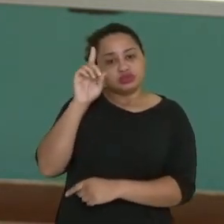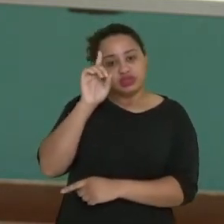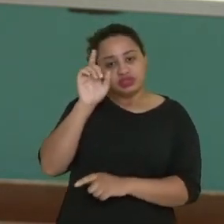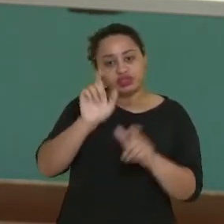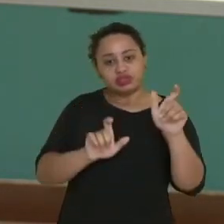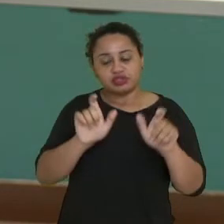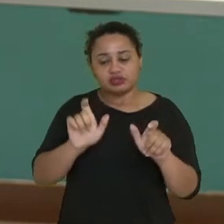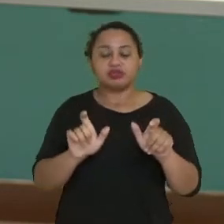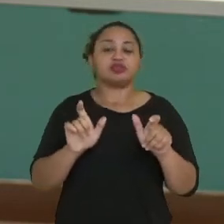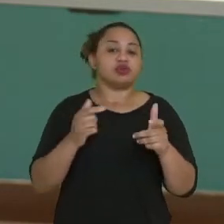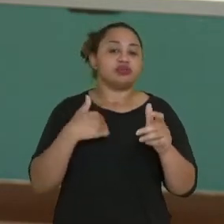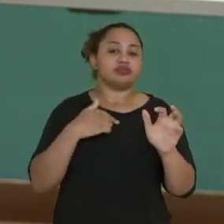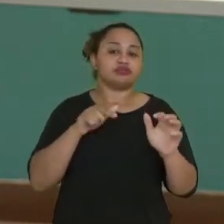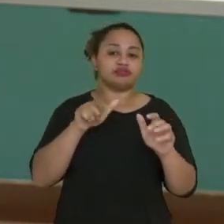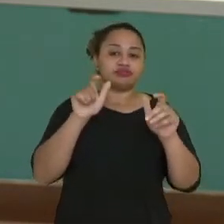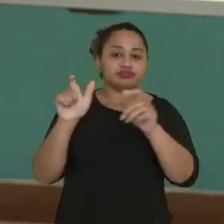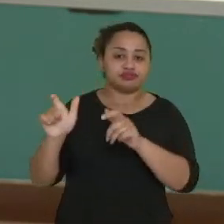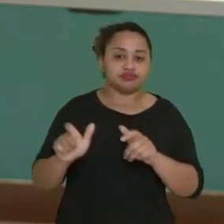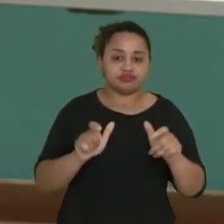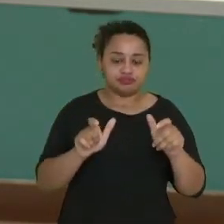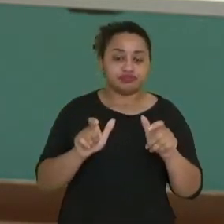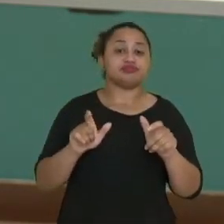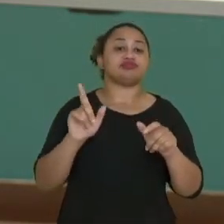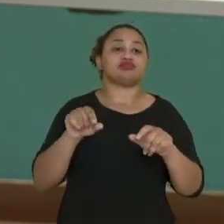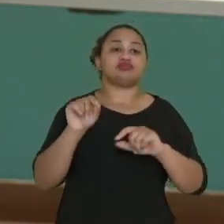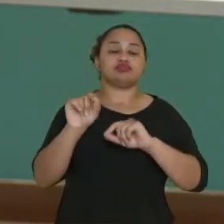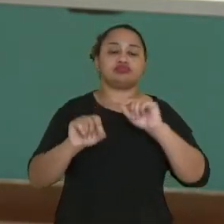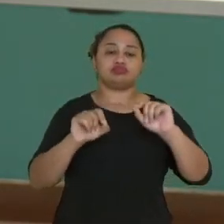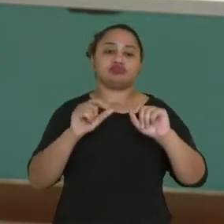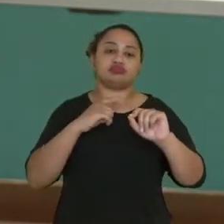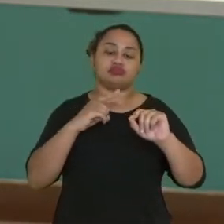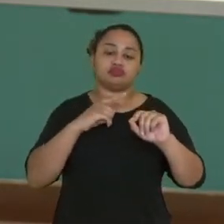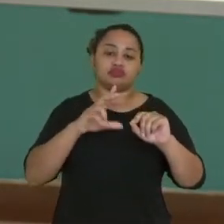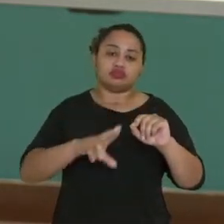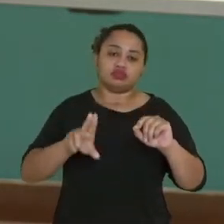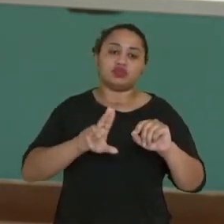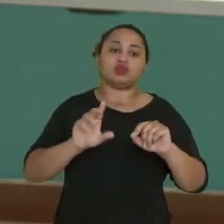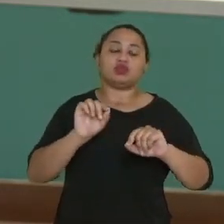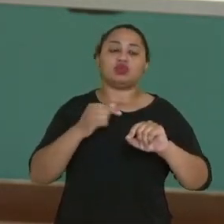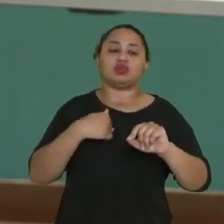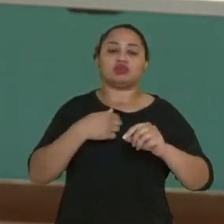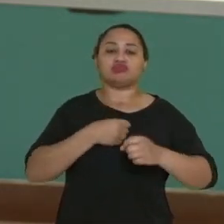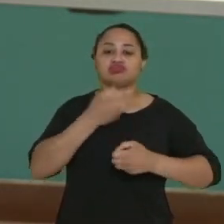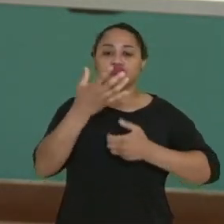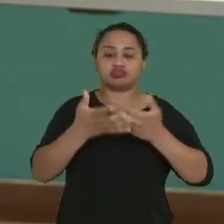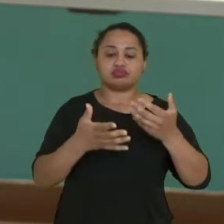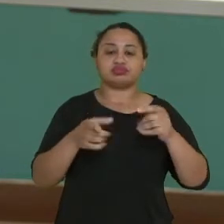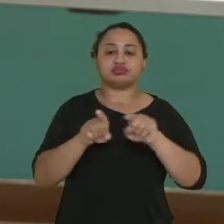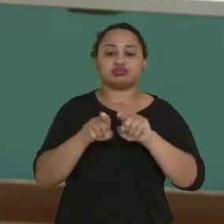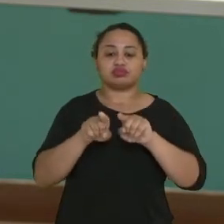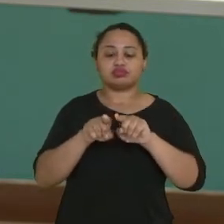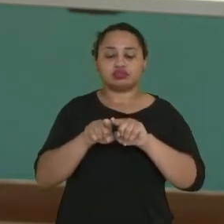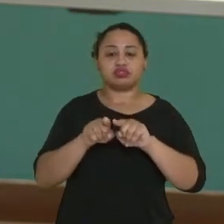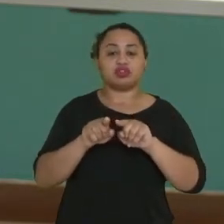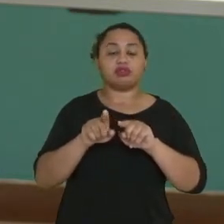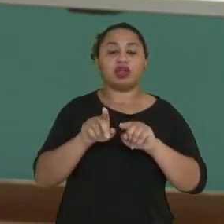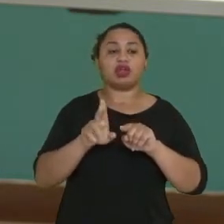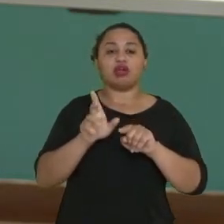formam aquela localidade, tá bom? Marca-se ali o uso da oralidade e também de expressões regionais.